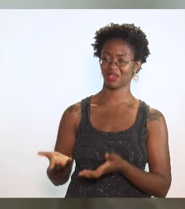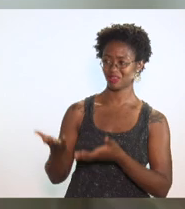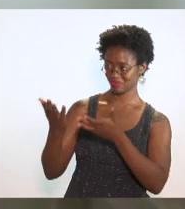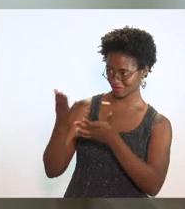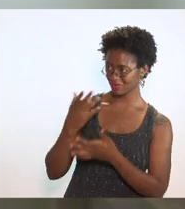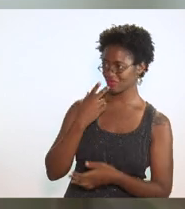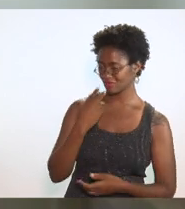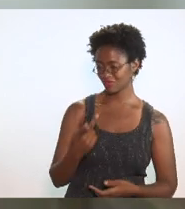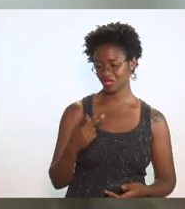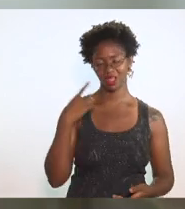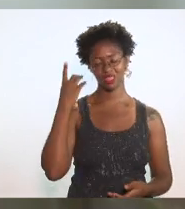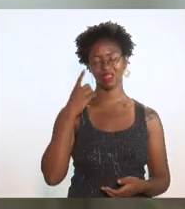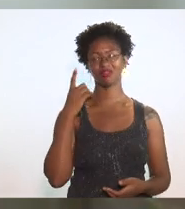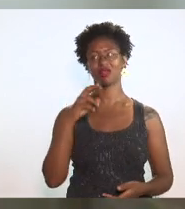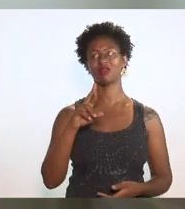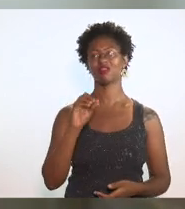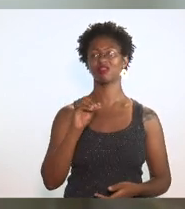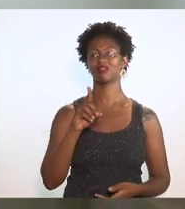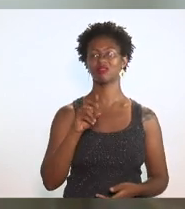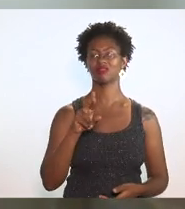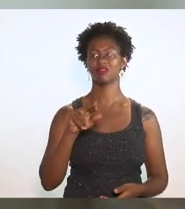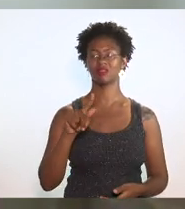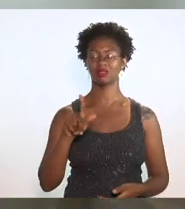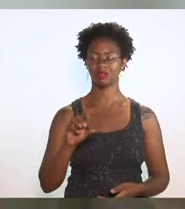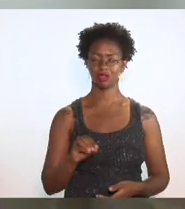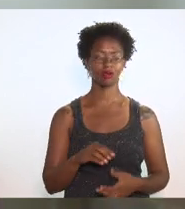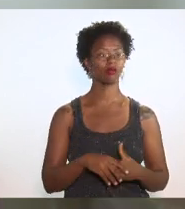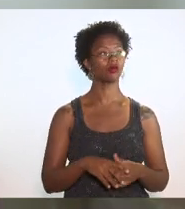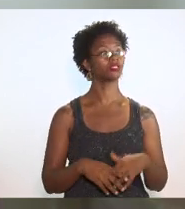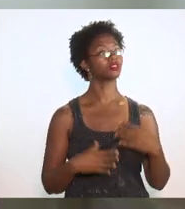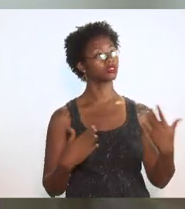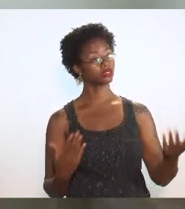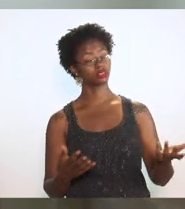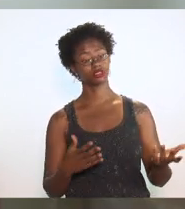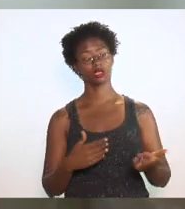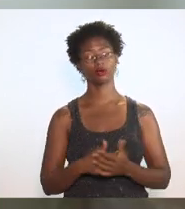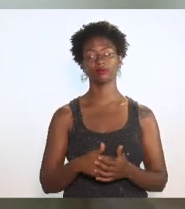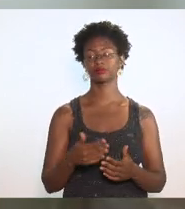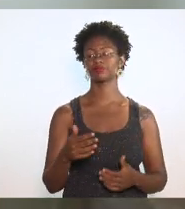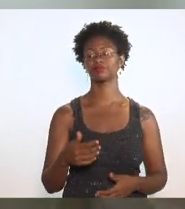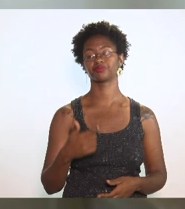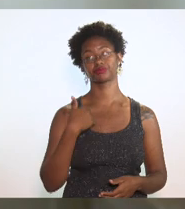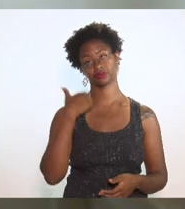Rodrigo Amorim. Dois rápidos comentários, doutor Rodrigo Barreto.